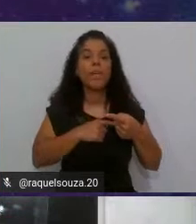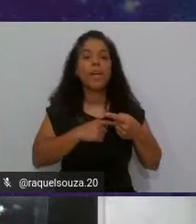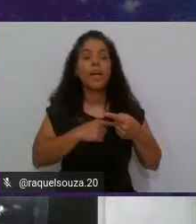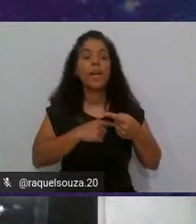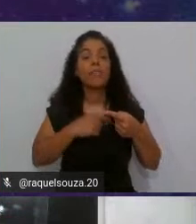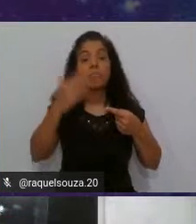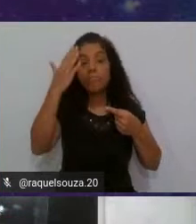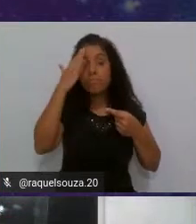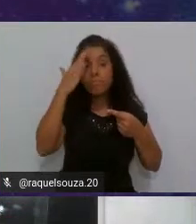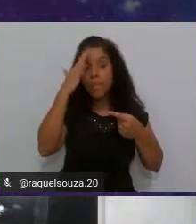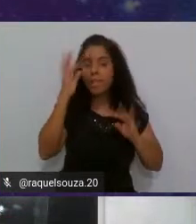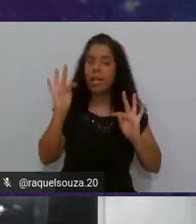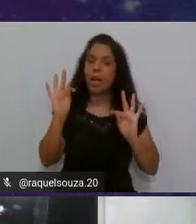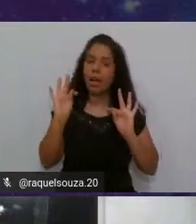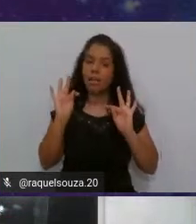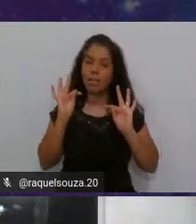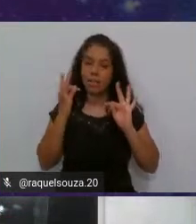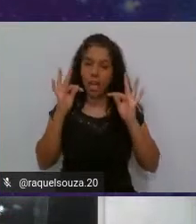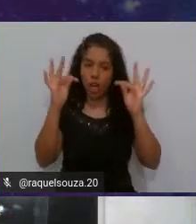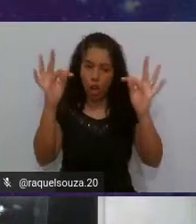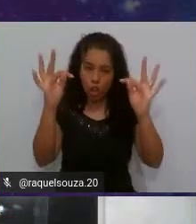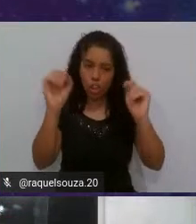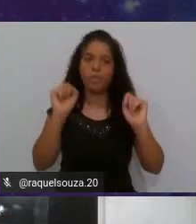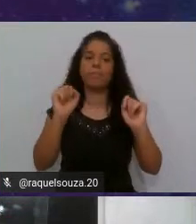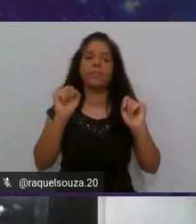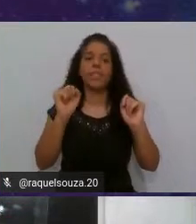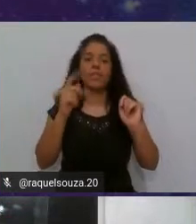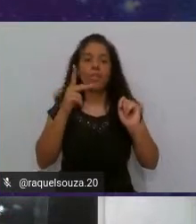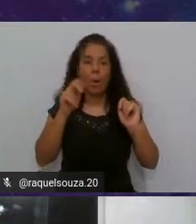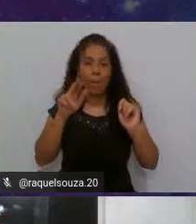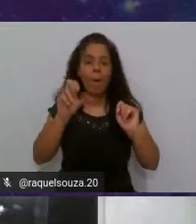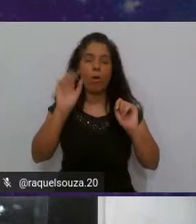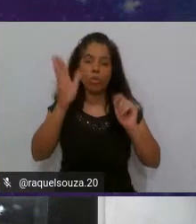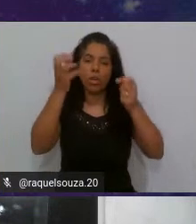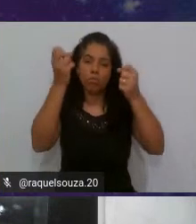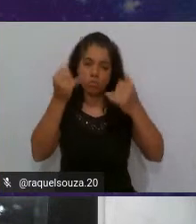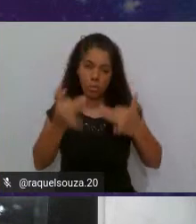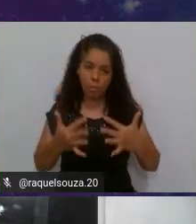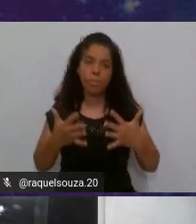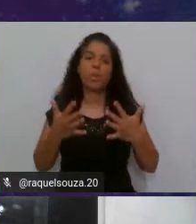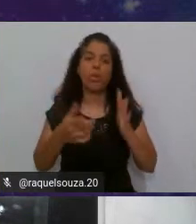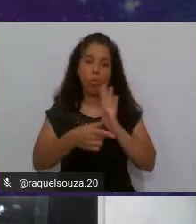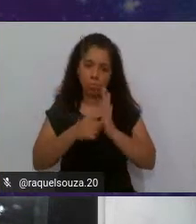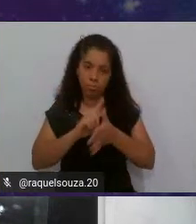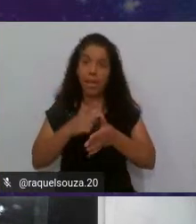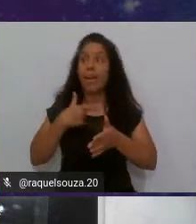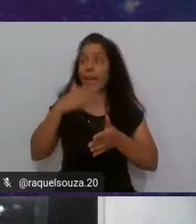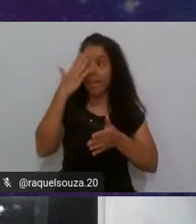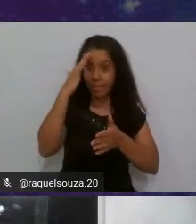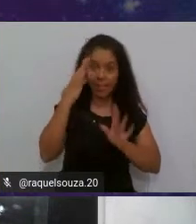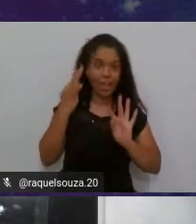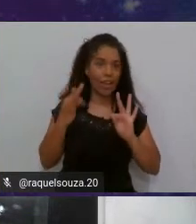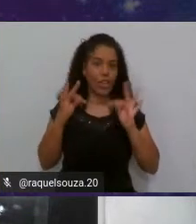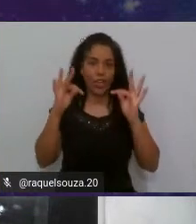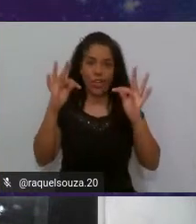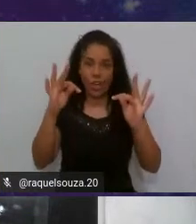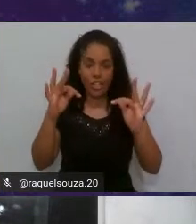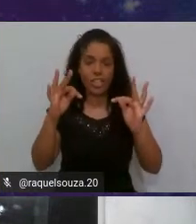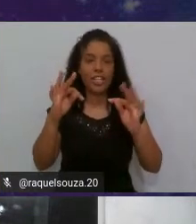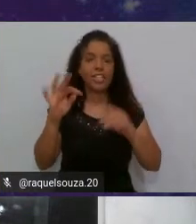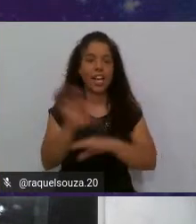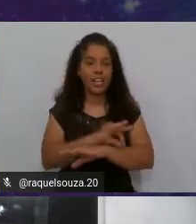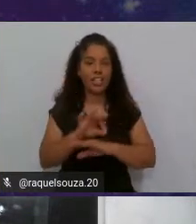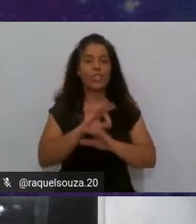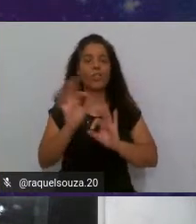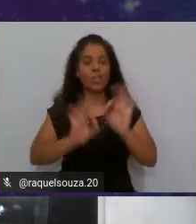entender a tecnologia, como o próprio Paulo já disse anteriormente, entender a tecnologia, da arquitetura, do projeto,